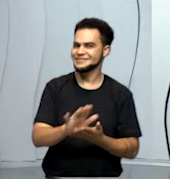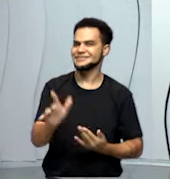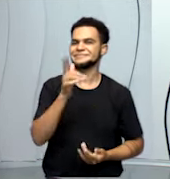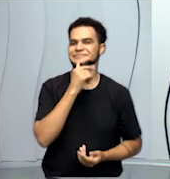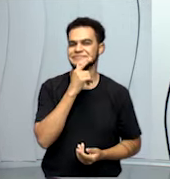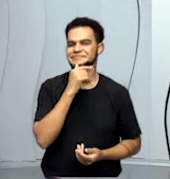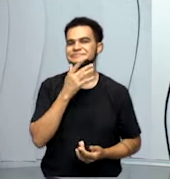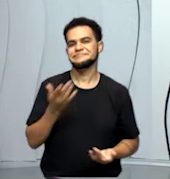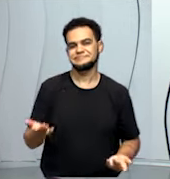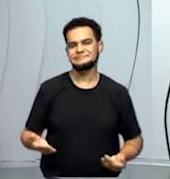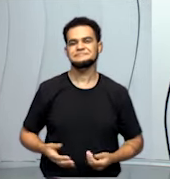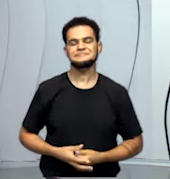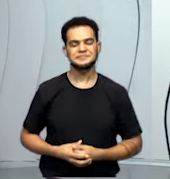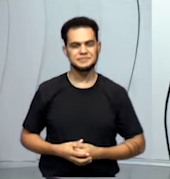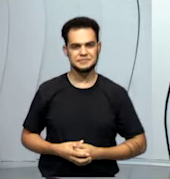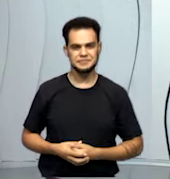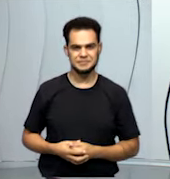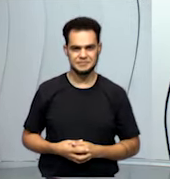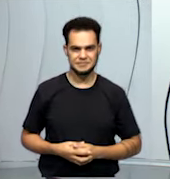a dia.